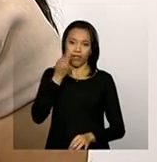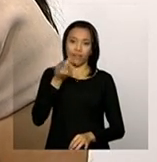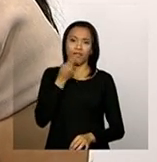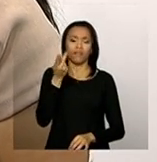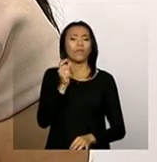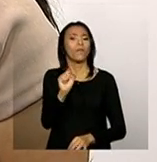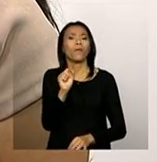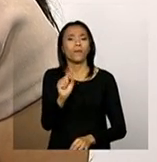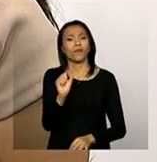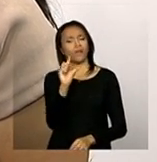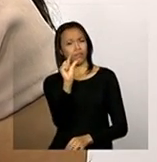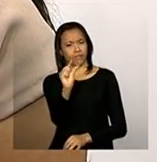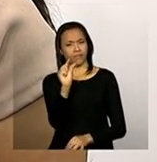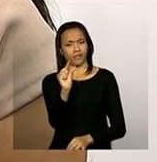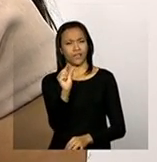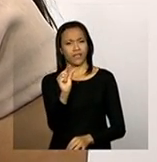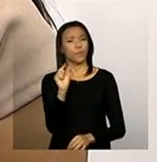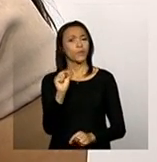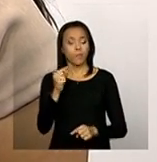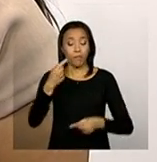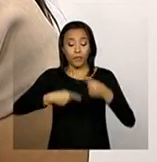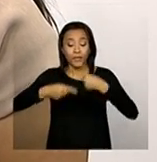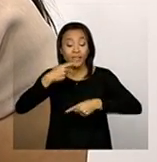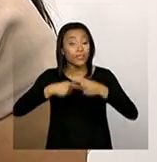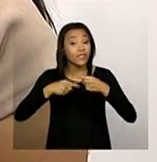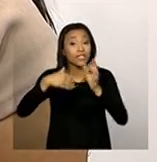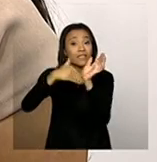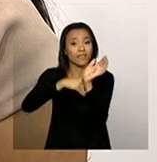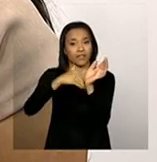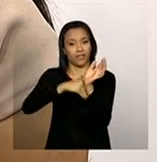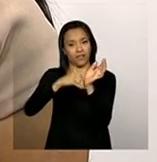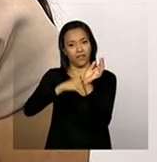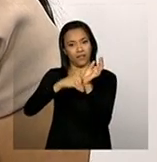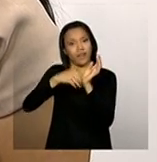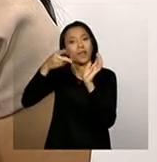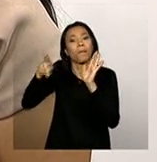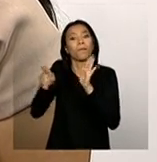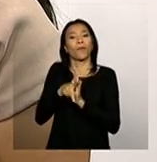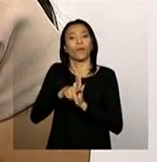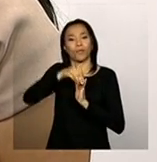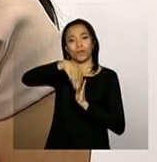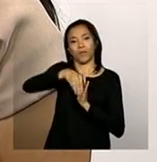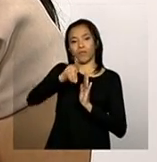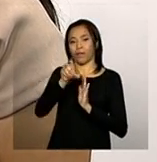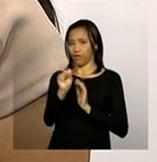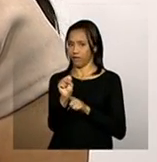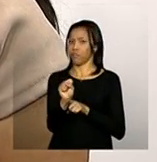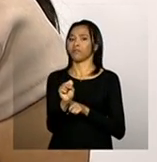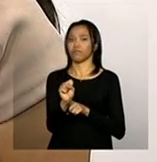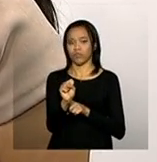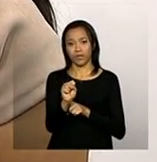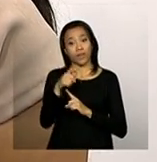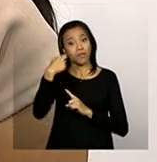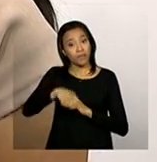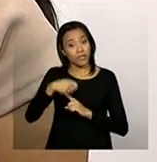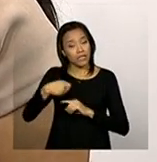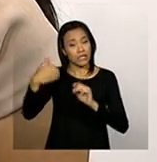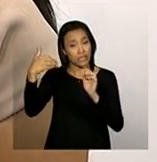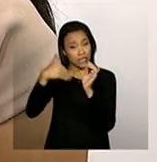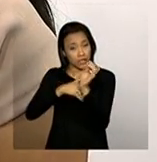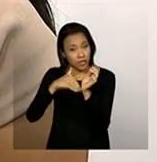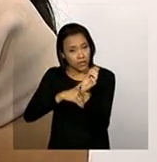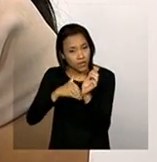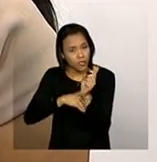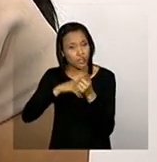falar um pouquinho dessa política de senhas do MDS, a importância que a gente tem com o sigilo, com a